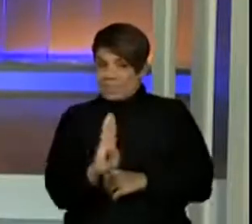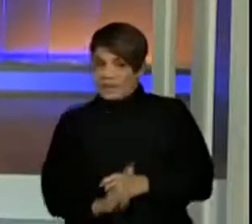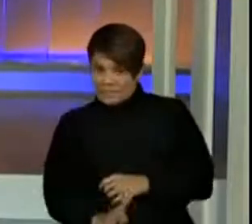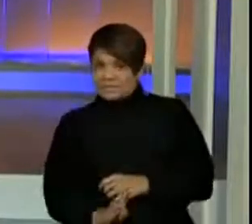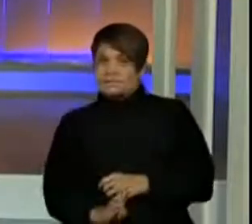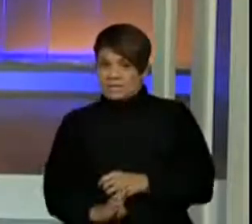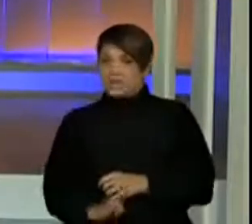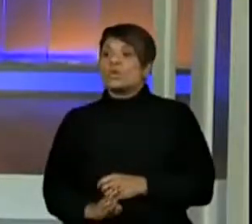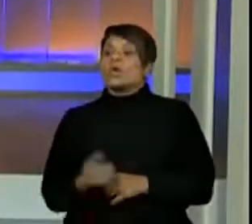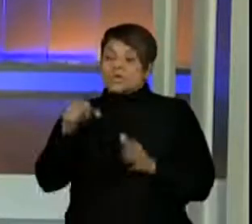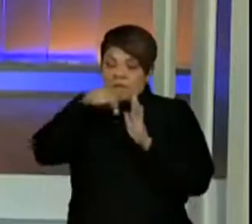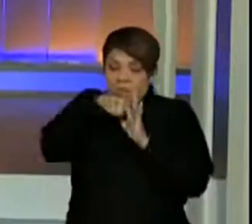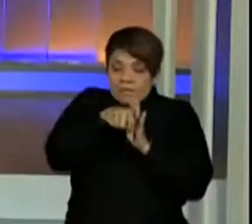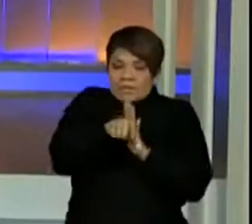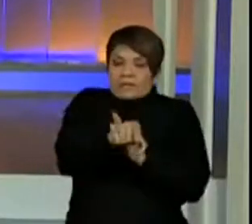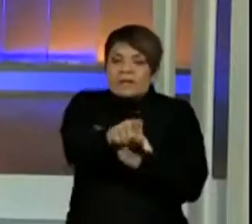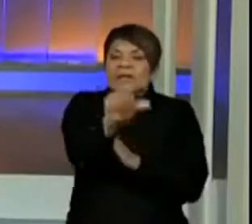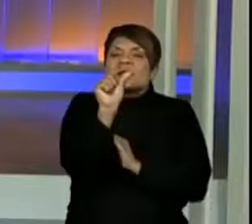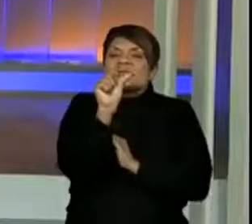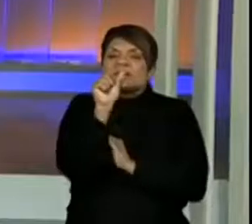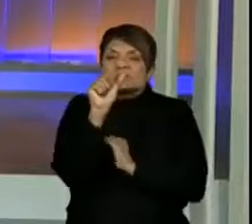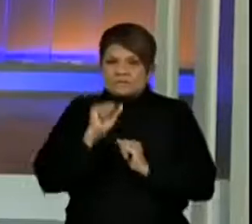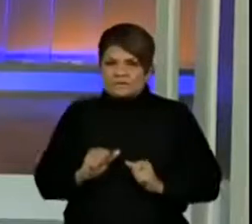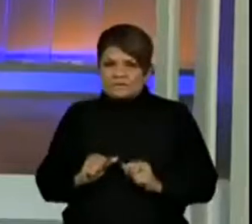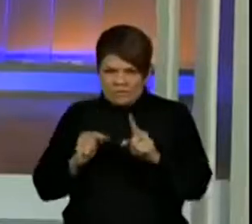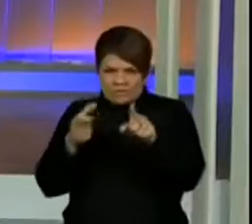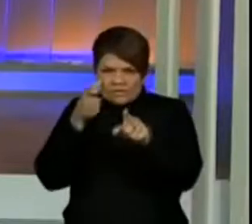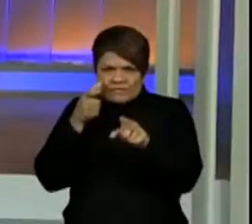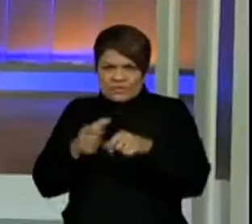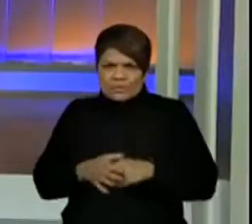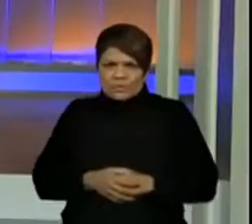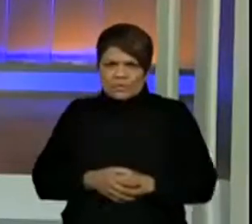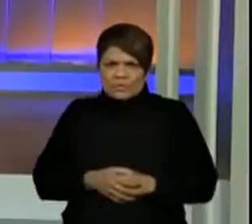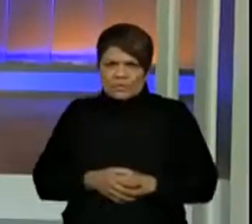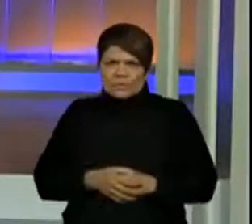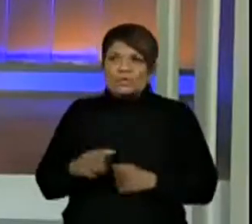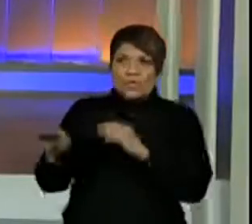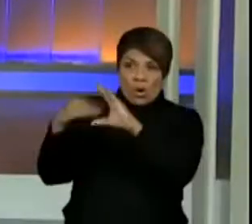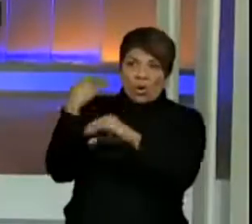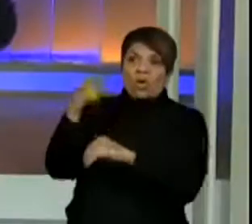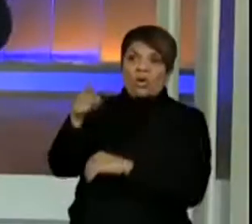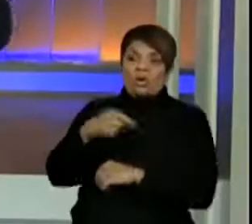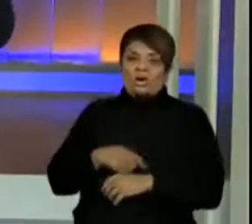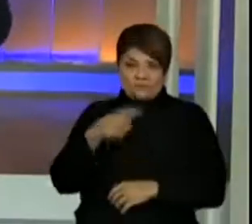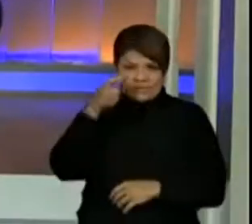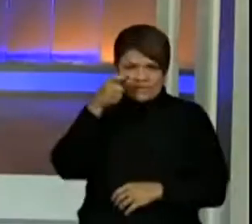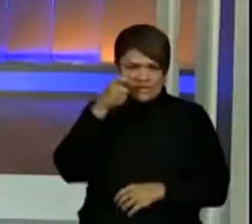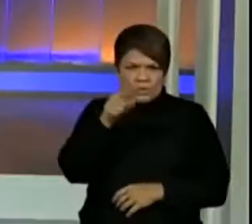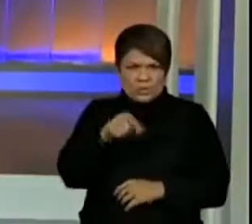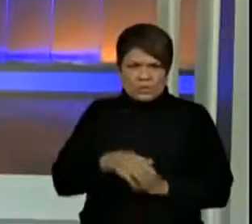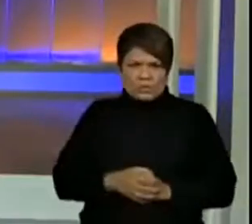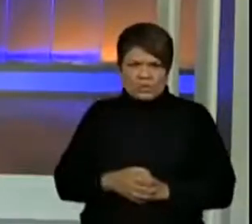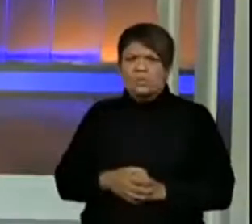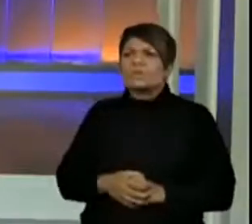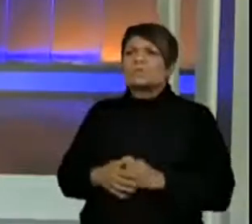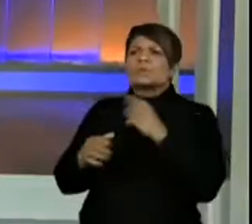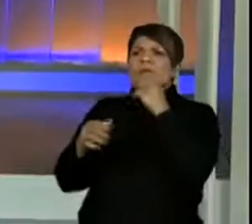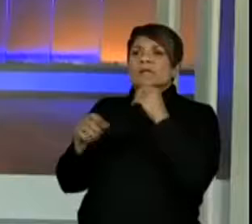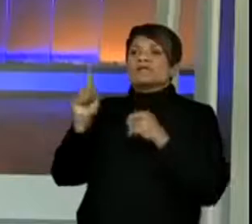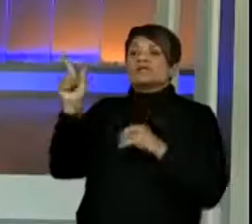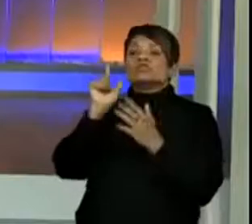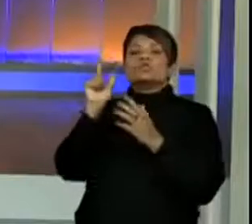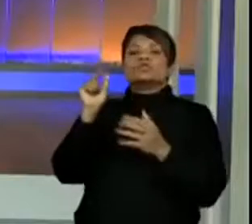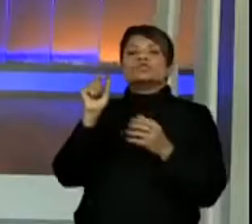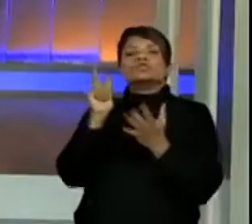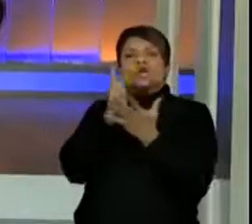plantação de grãos. Alguém assistiu? Coloca no chat. Quero saber se alguém assistiu lá no